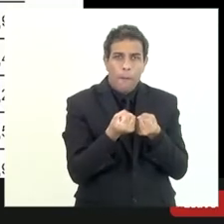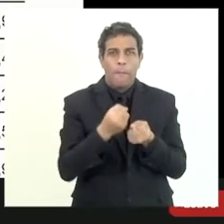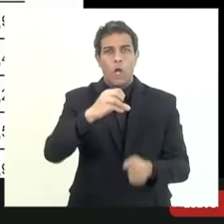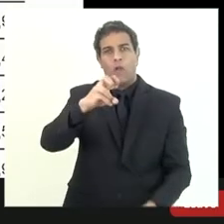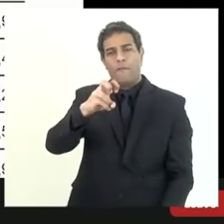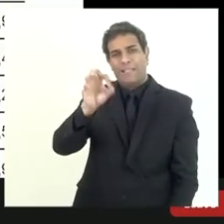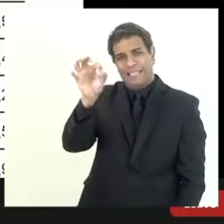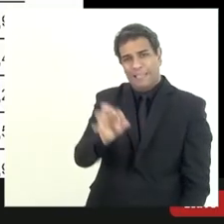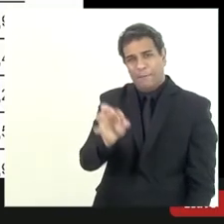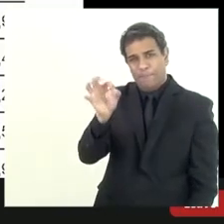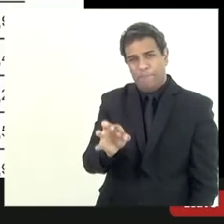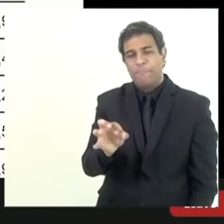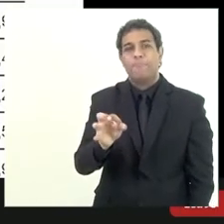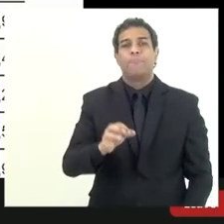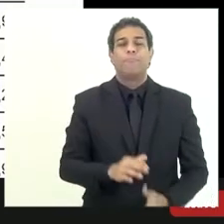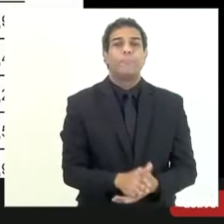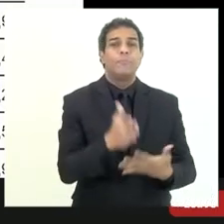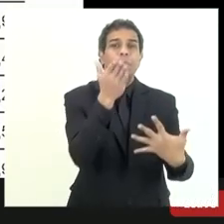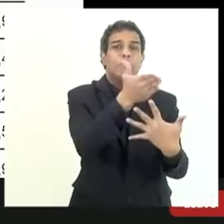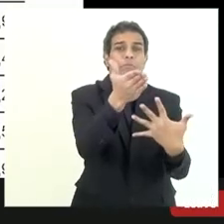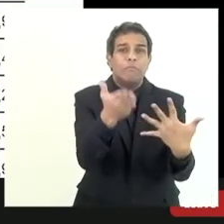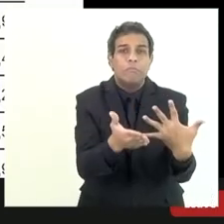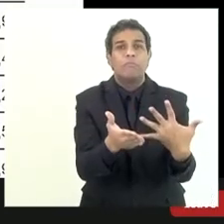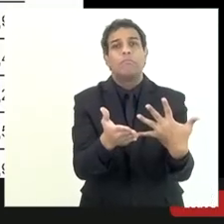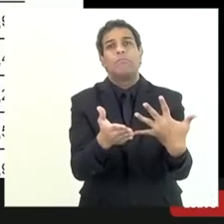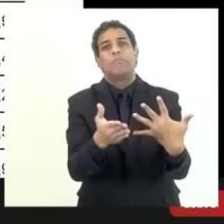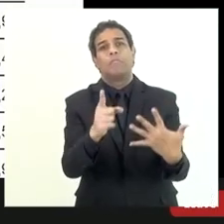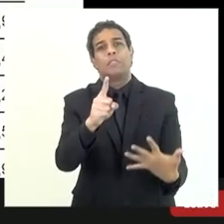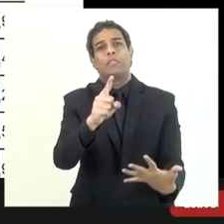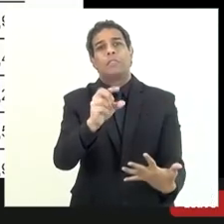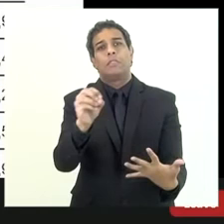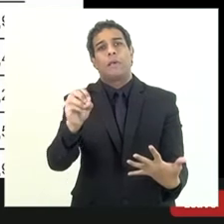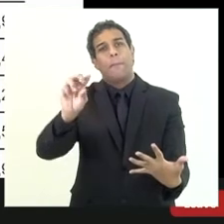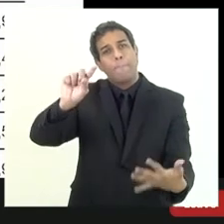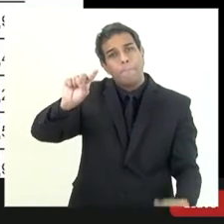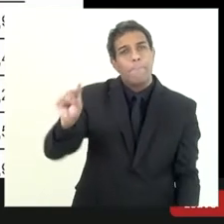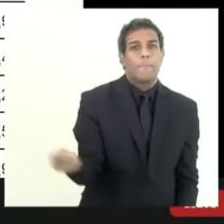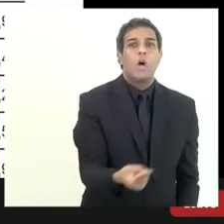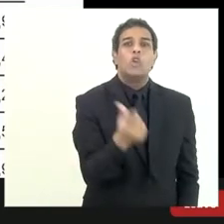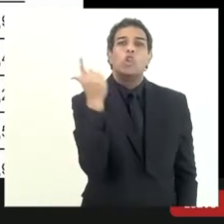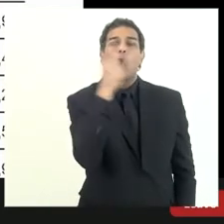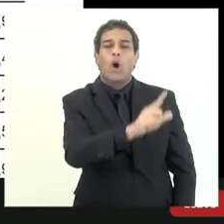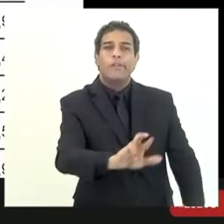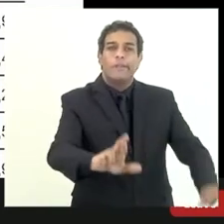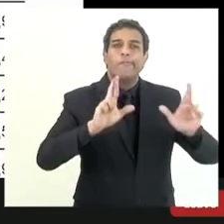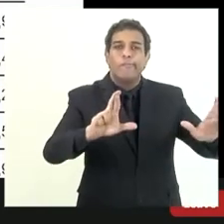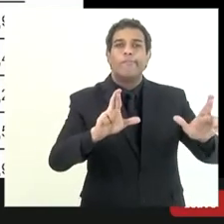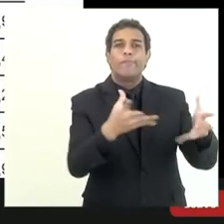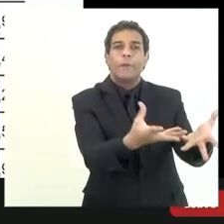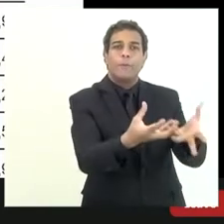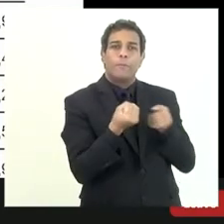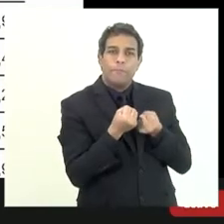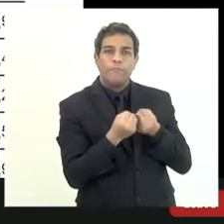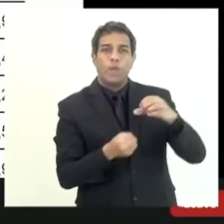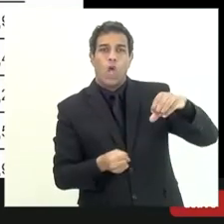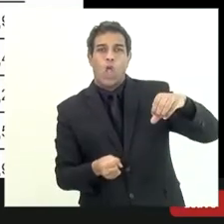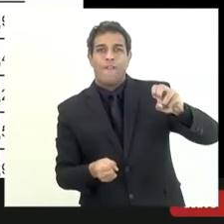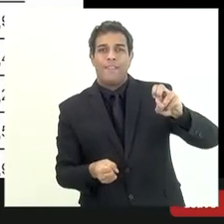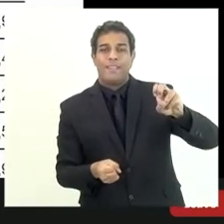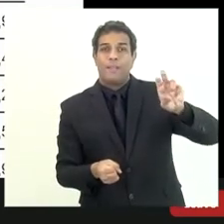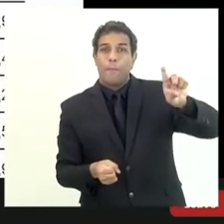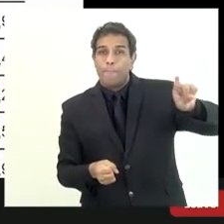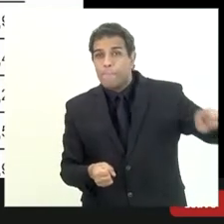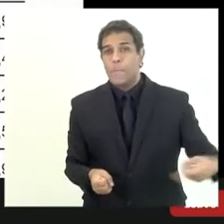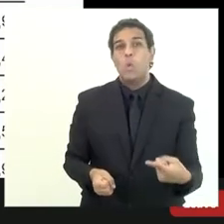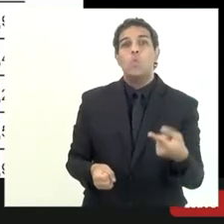% dele se é um crédito estimado em 100 mil eu vou receber eu estou esperando eu tenho a expectativa de receber 95 mil né para